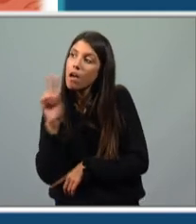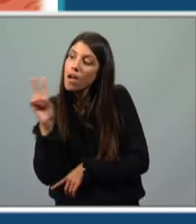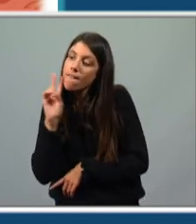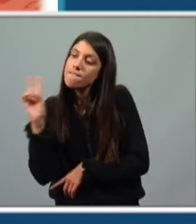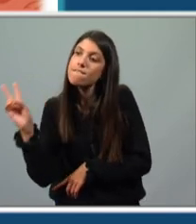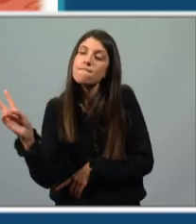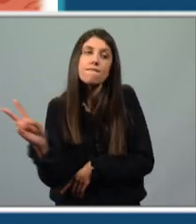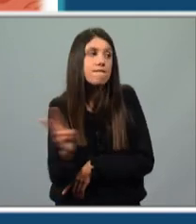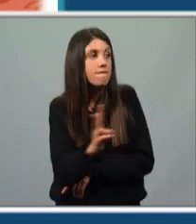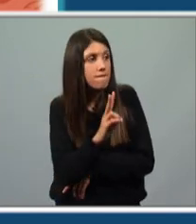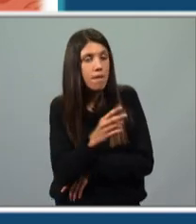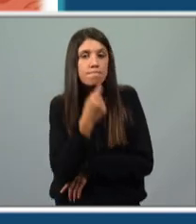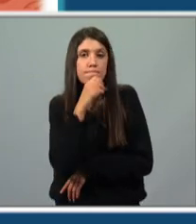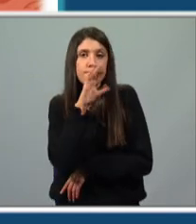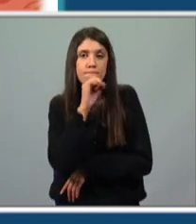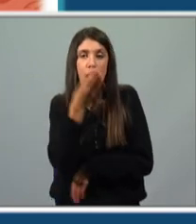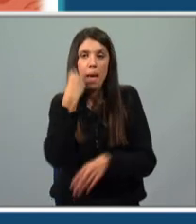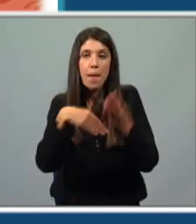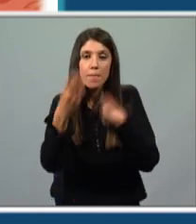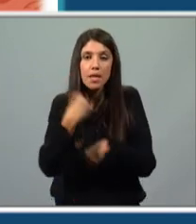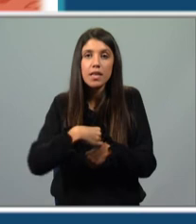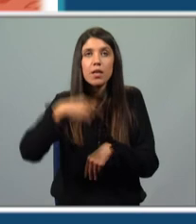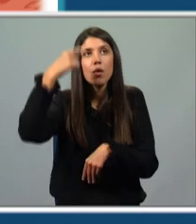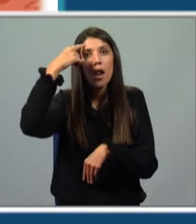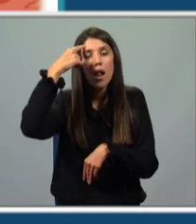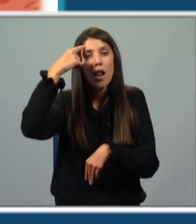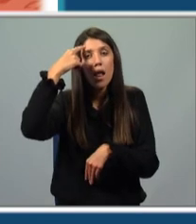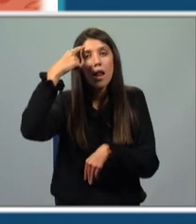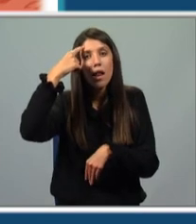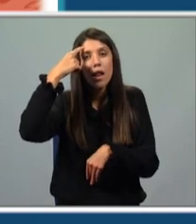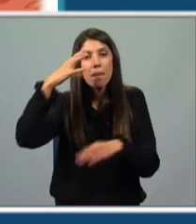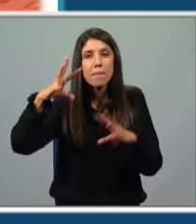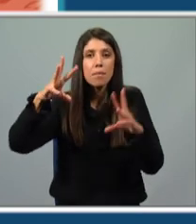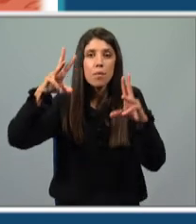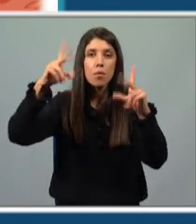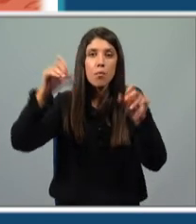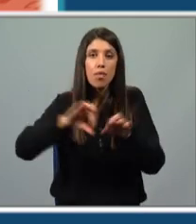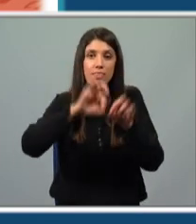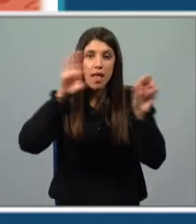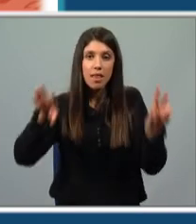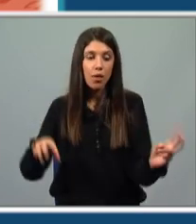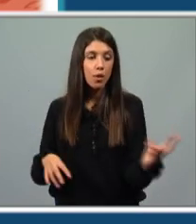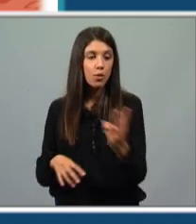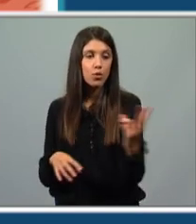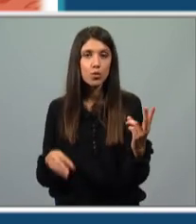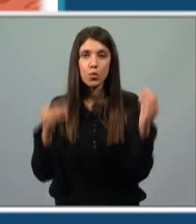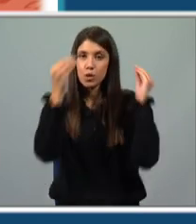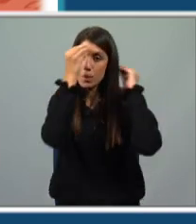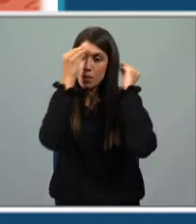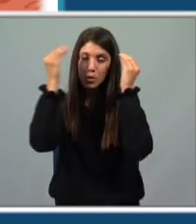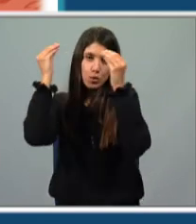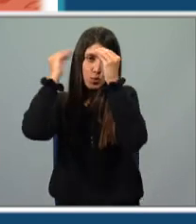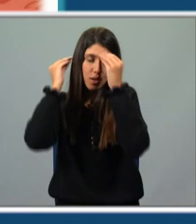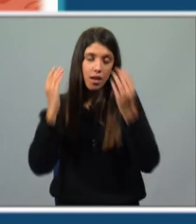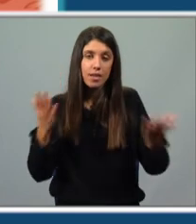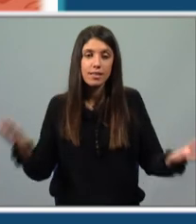rodeia, vão aprendendo e construindo o seu saber, tal como irá acontecer com estas jovens personagens. Portanto, é isso mesmo